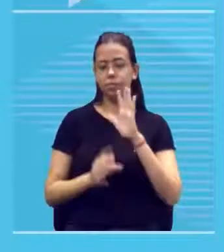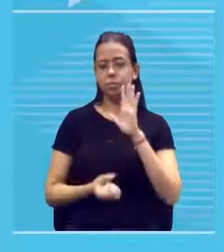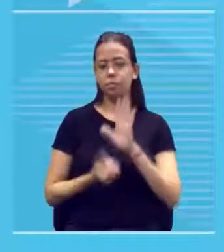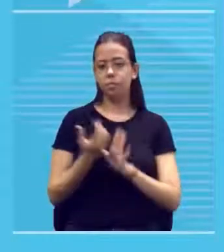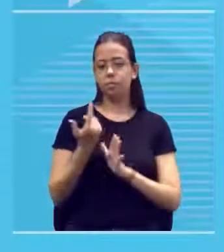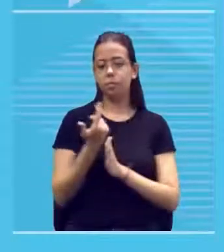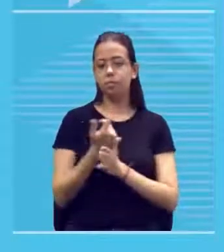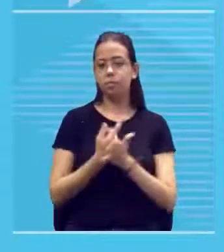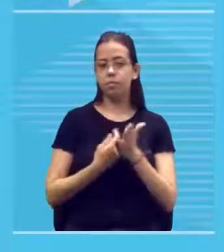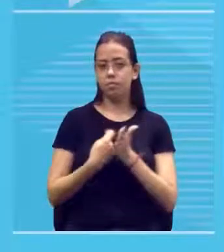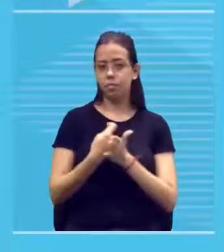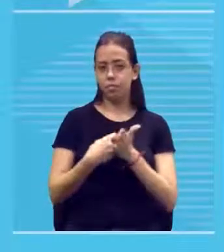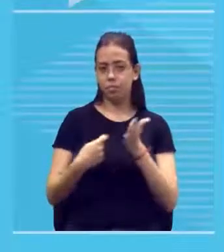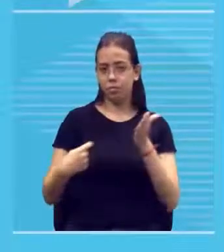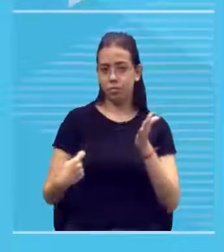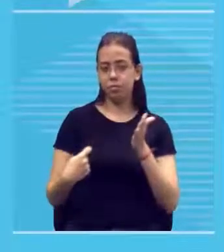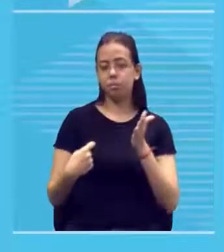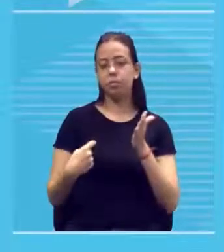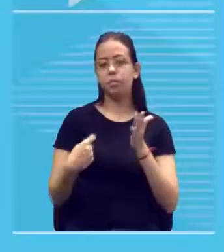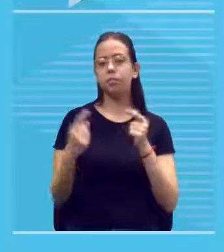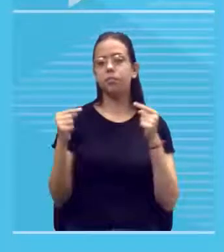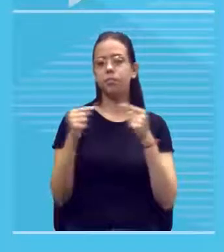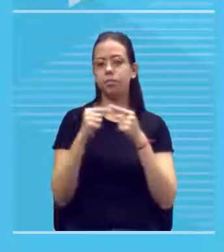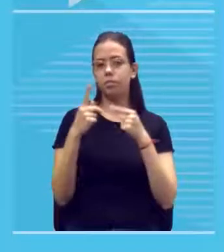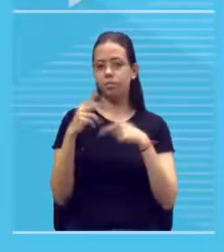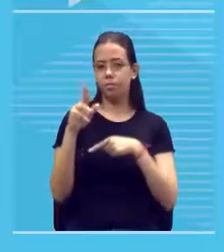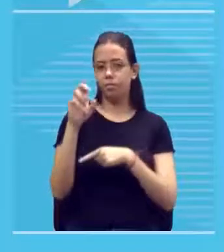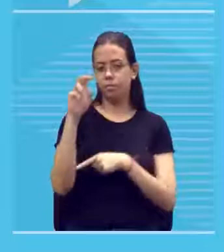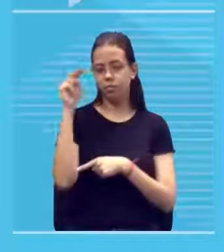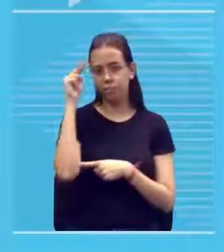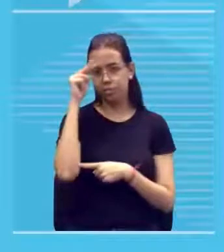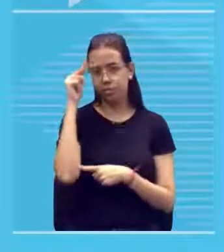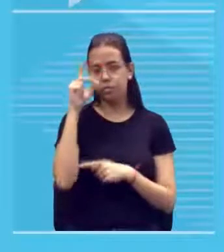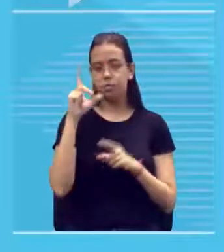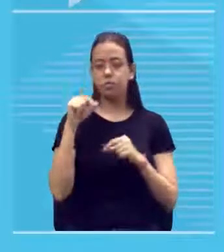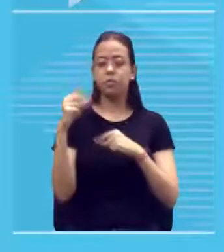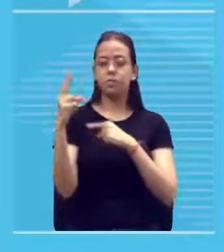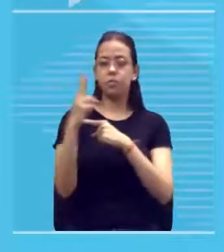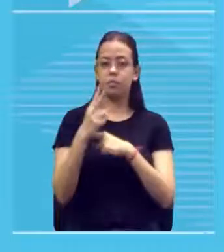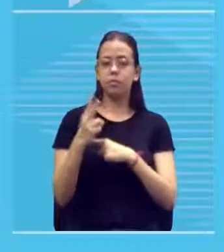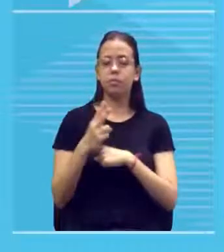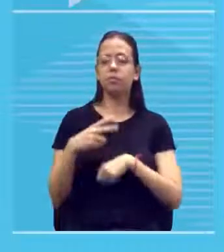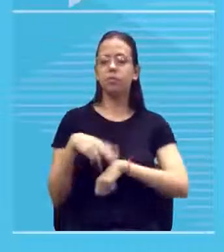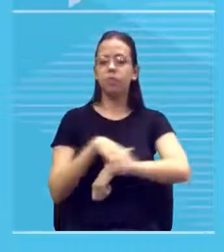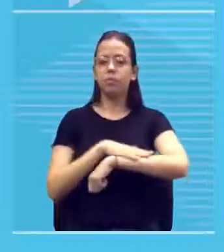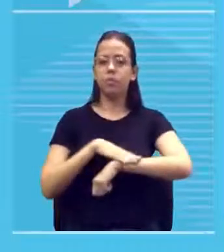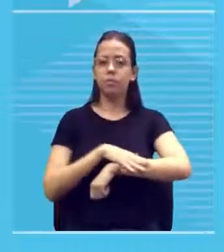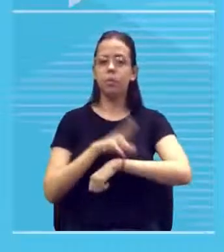isso é pré-história ele protegia a pele com argila